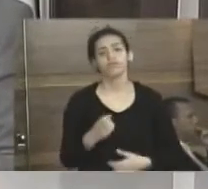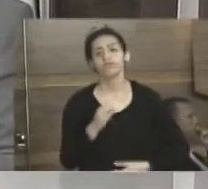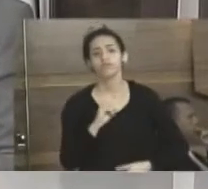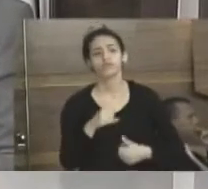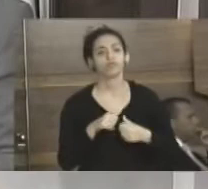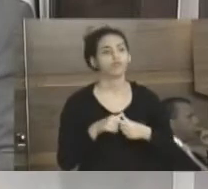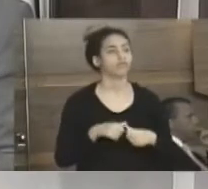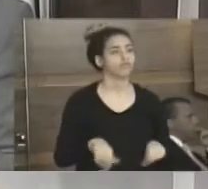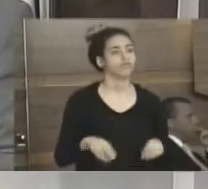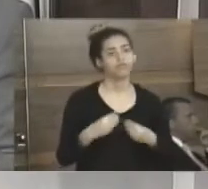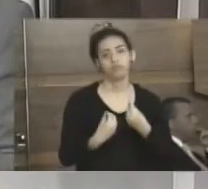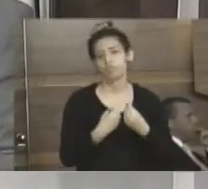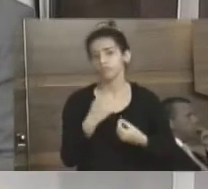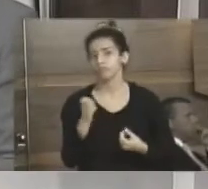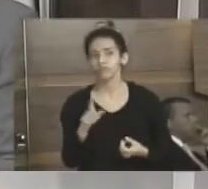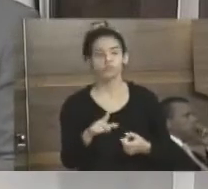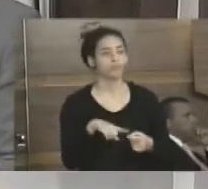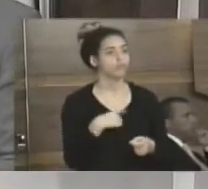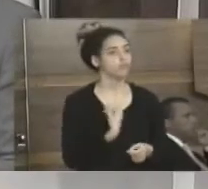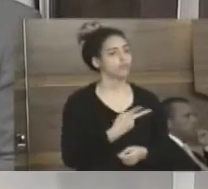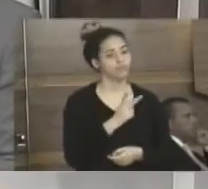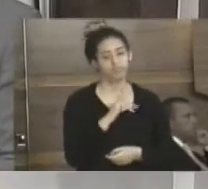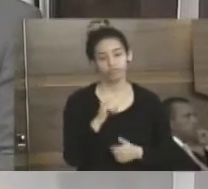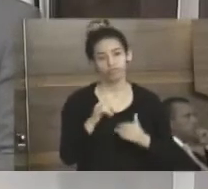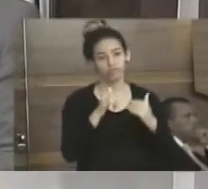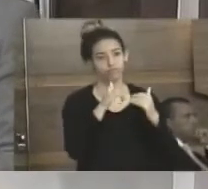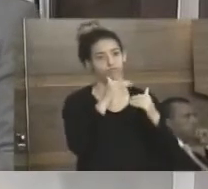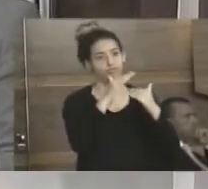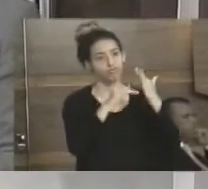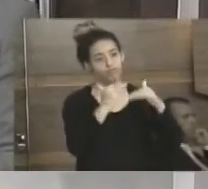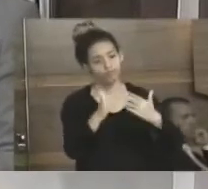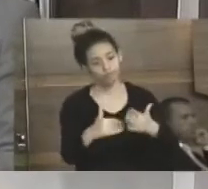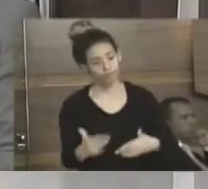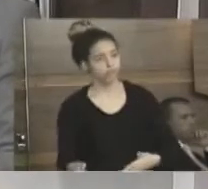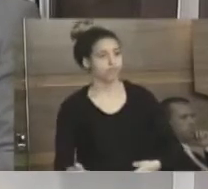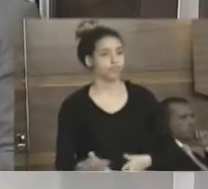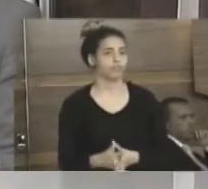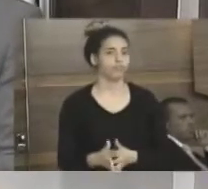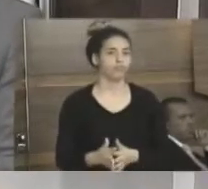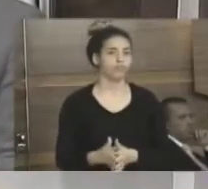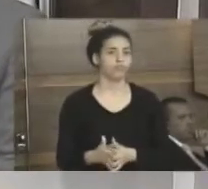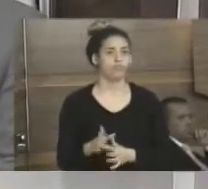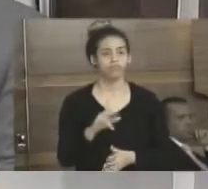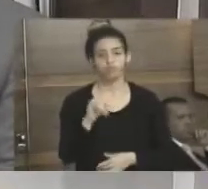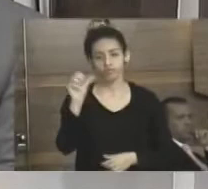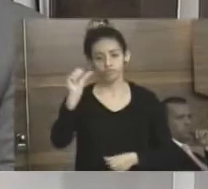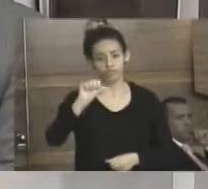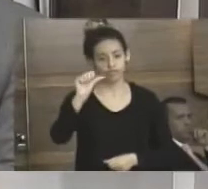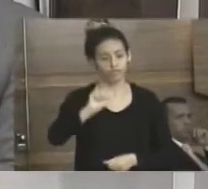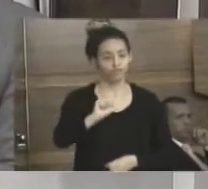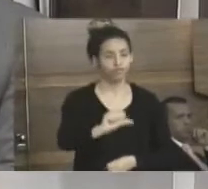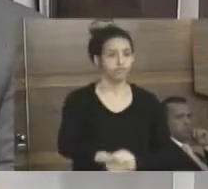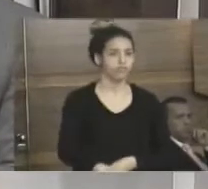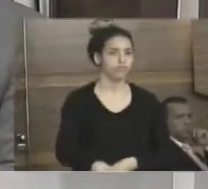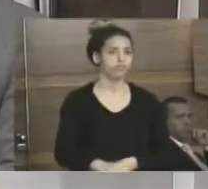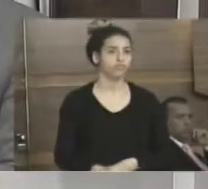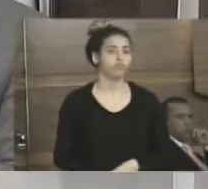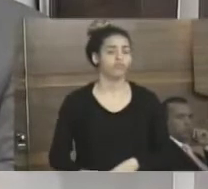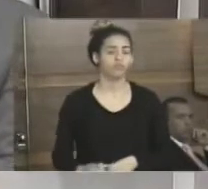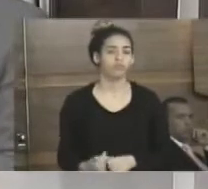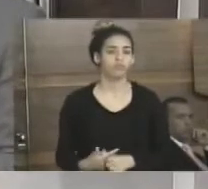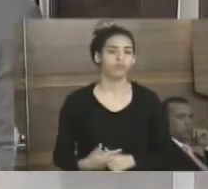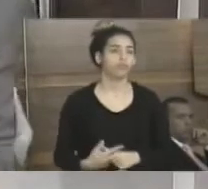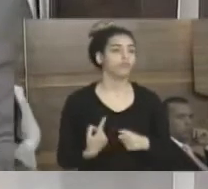ficar do jeito que está, nós vamos cada vez ficar mais no buraco, porque cada vez menos vai cair essa parte aqui do ITBI,